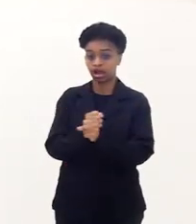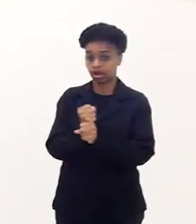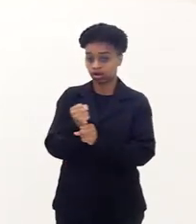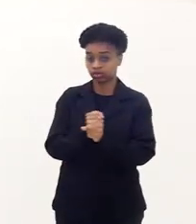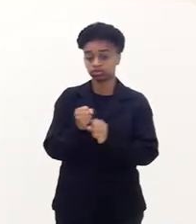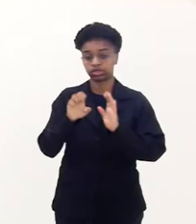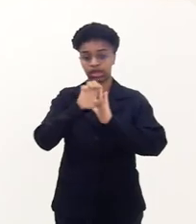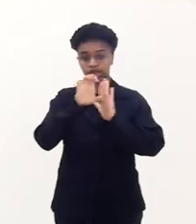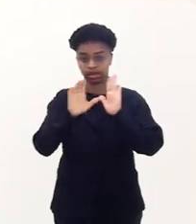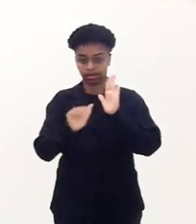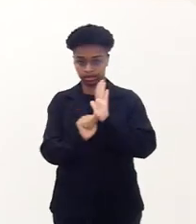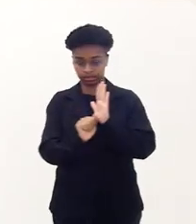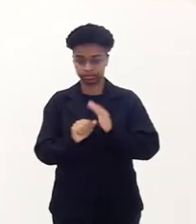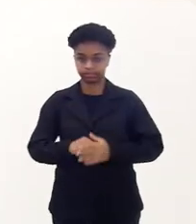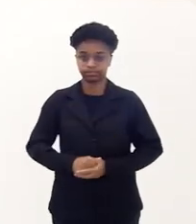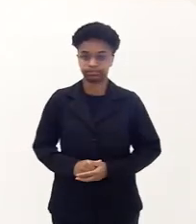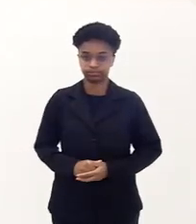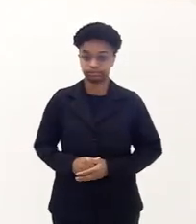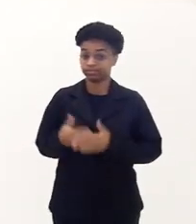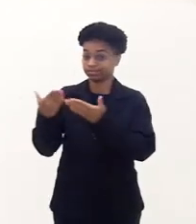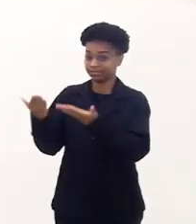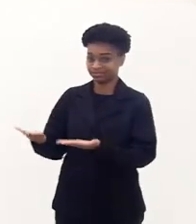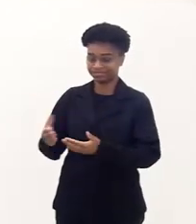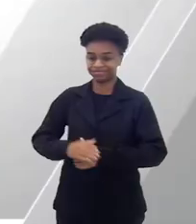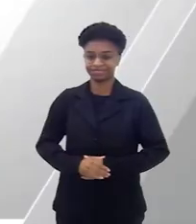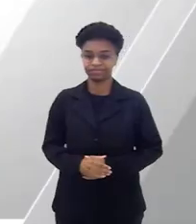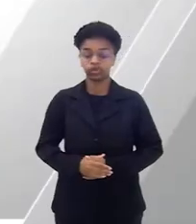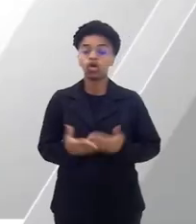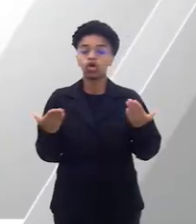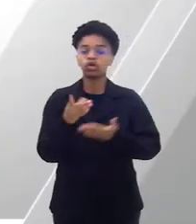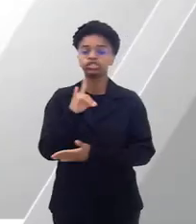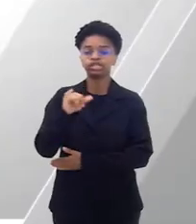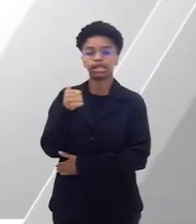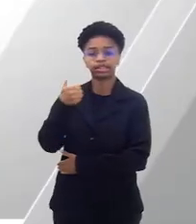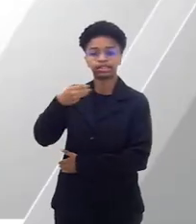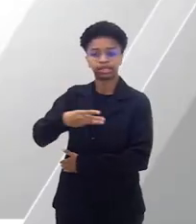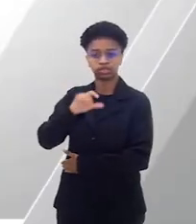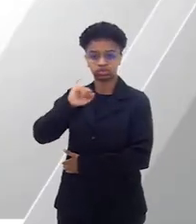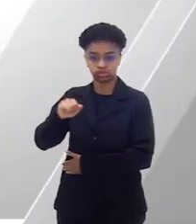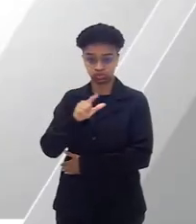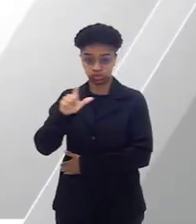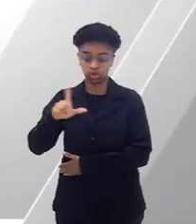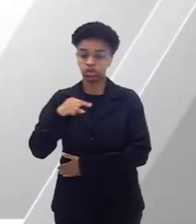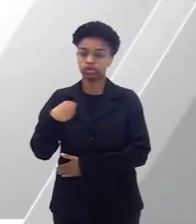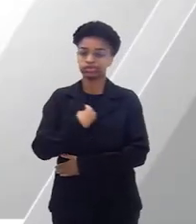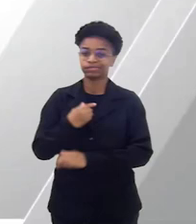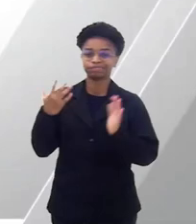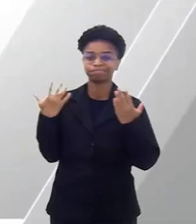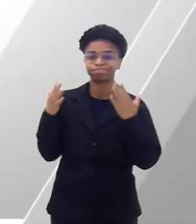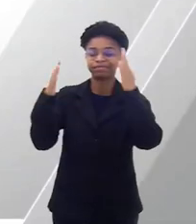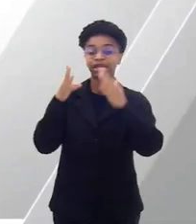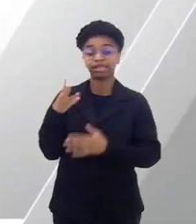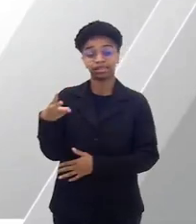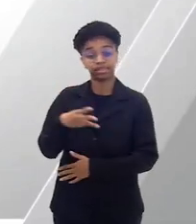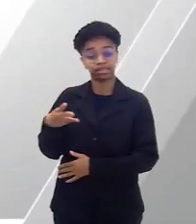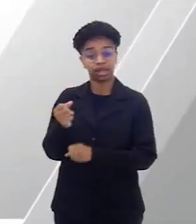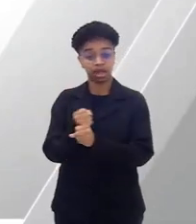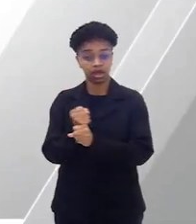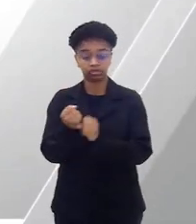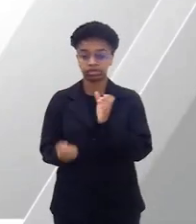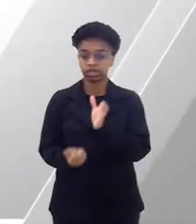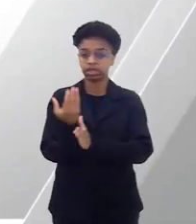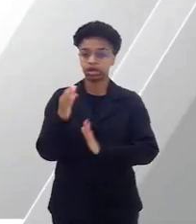anos do Estatuto da Criança e do Adolescente. Deputado? Nesse dia 13 de julho, completamos 33 anos